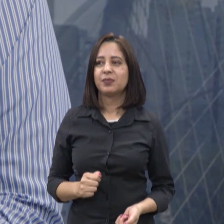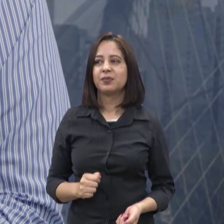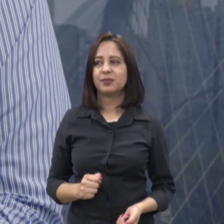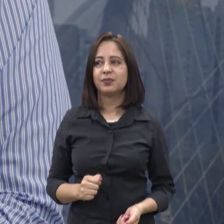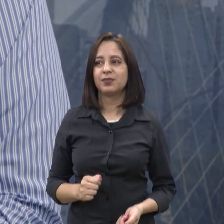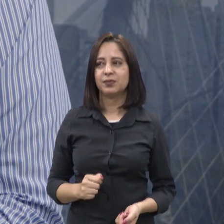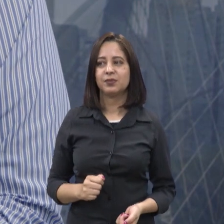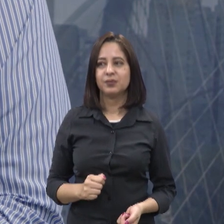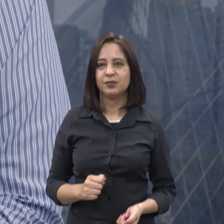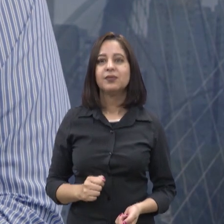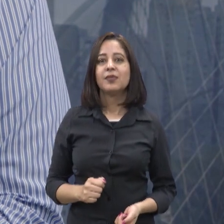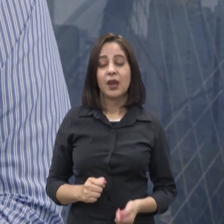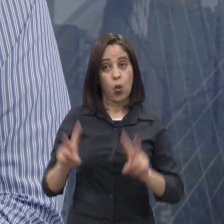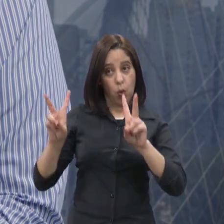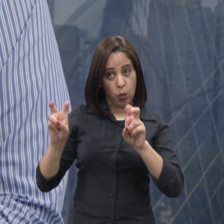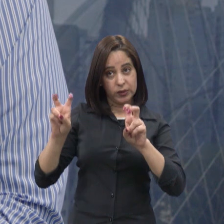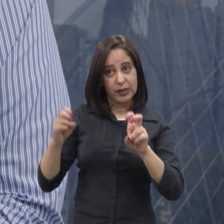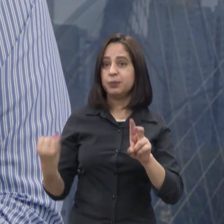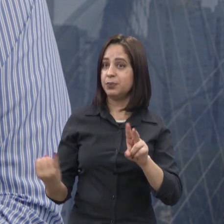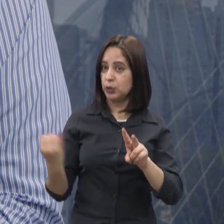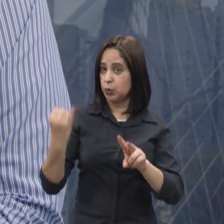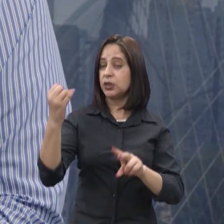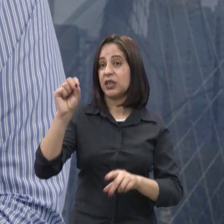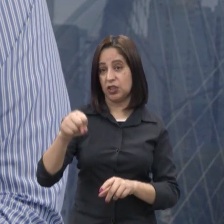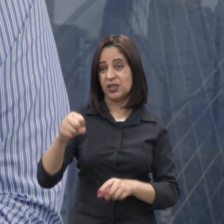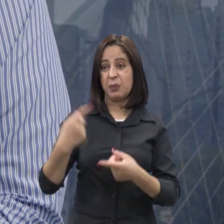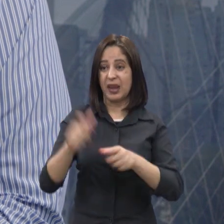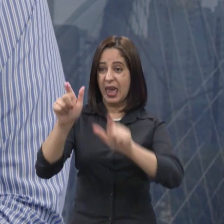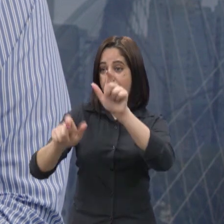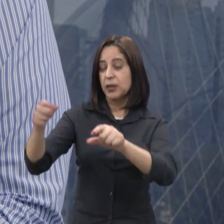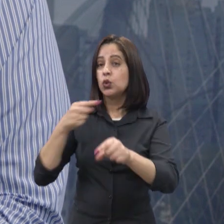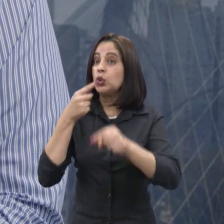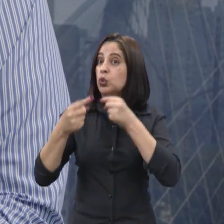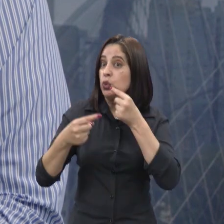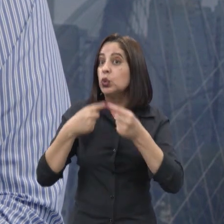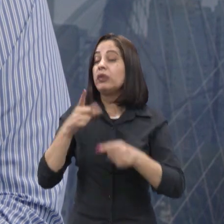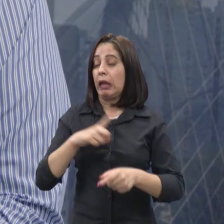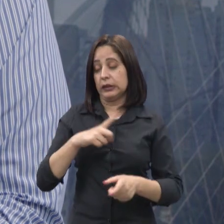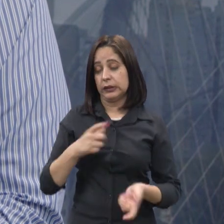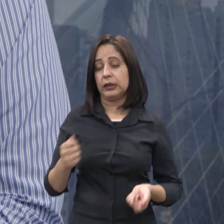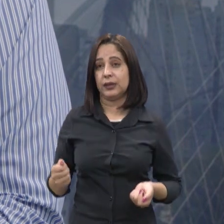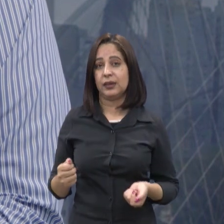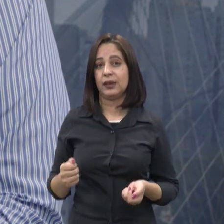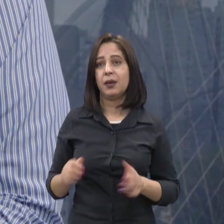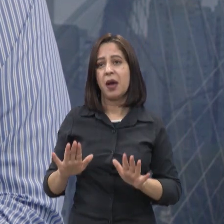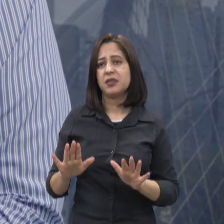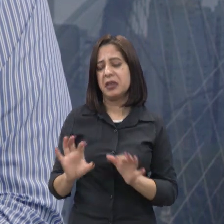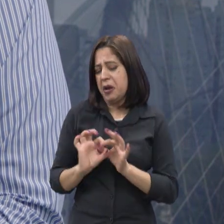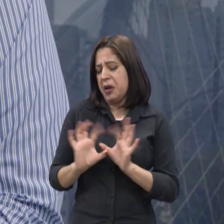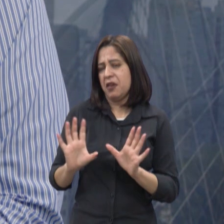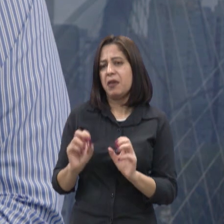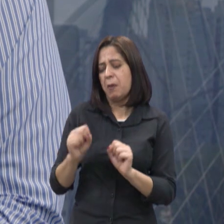esses diálogos são muito importantes, realmente, né, até para esclarecer muitas dúvidas que a população tem e estou à disposição, né,